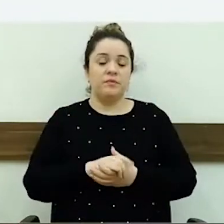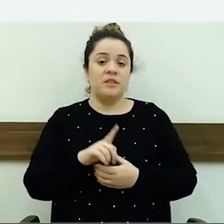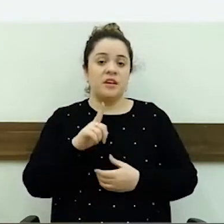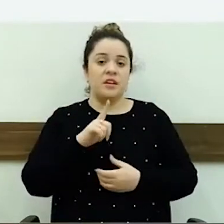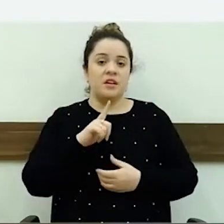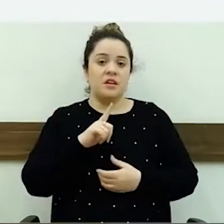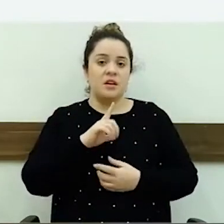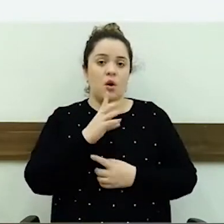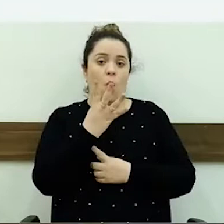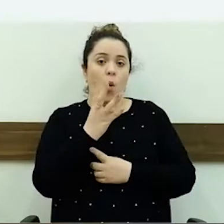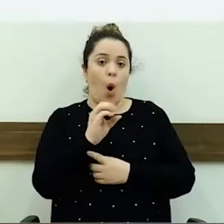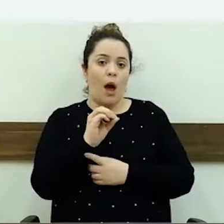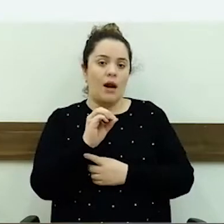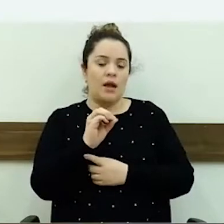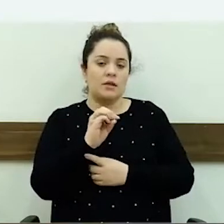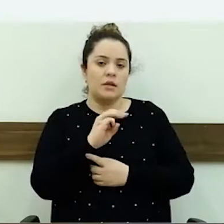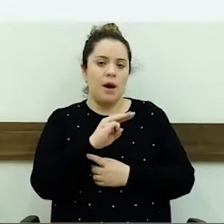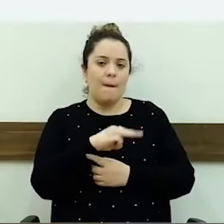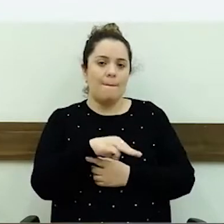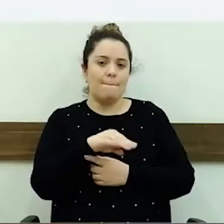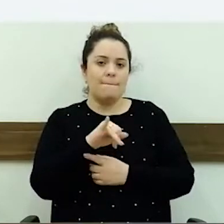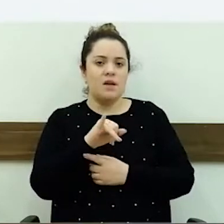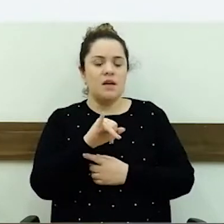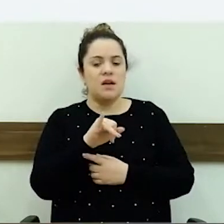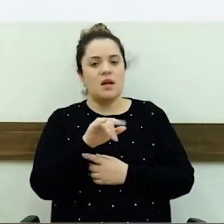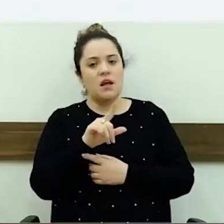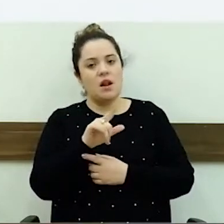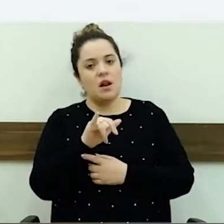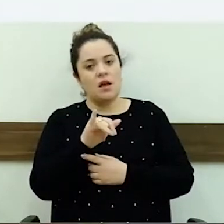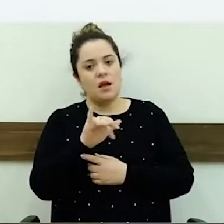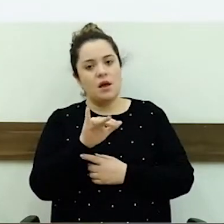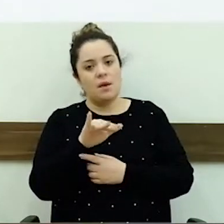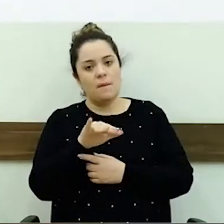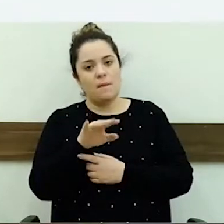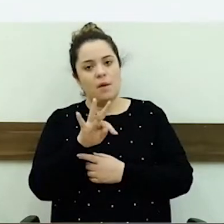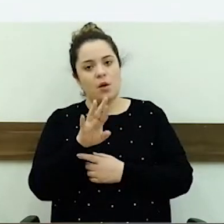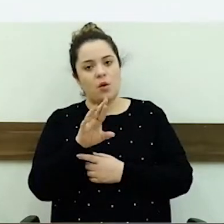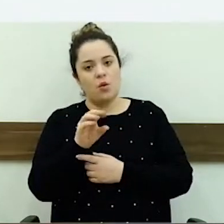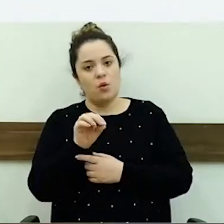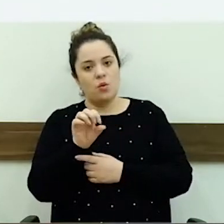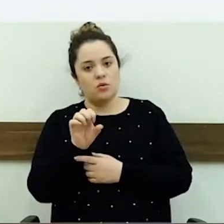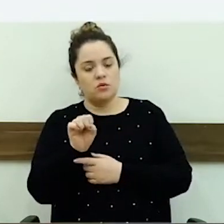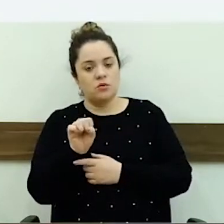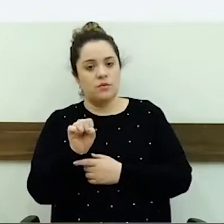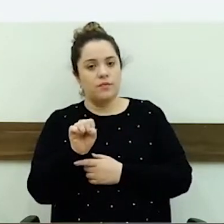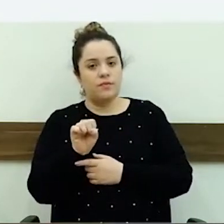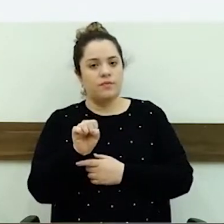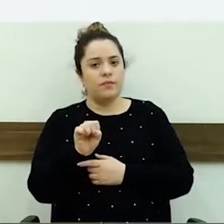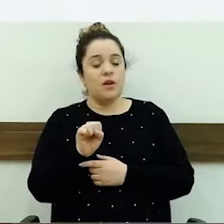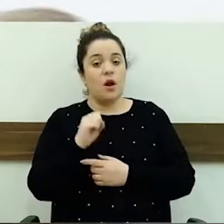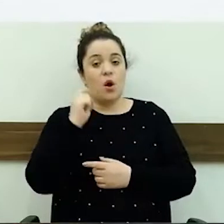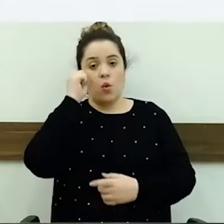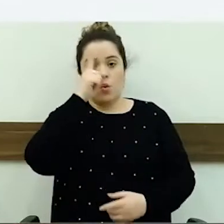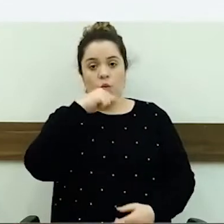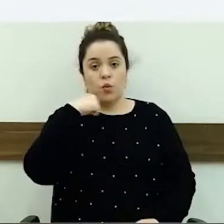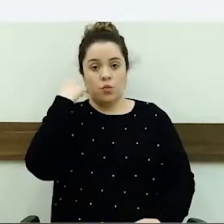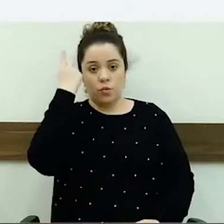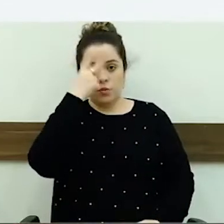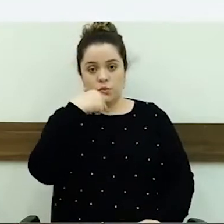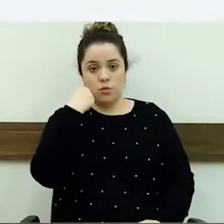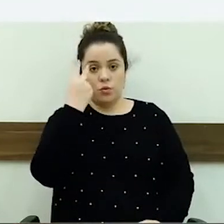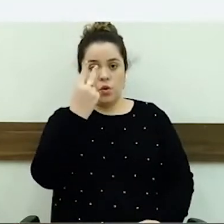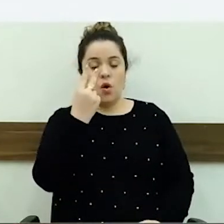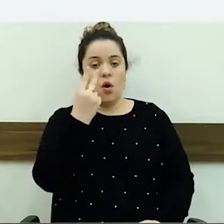previsão de 40 milímetros, aproximadamente, 40, 45 milímetros, no município de Guaíra. Em menos de duas horas, choveu